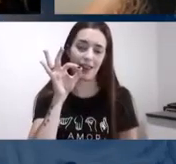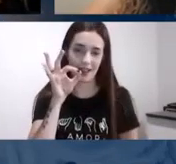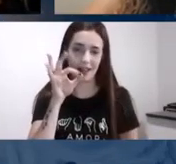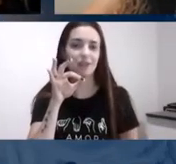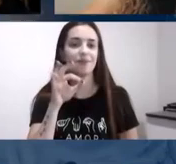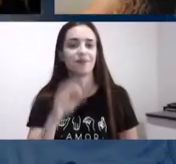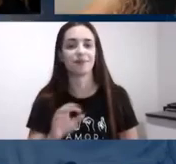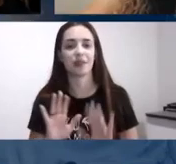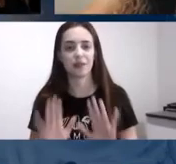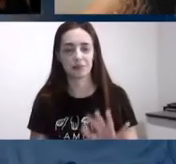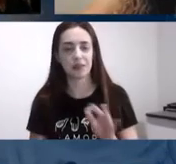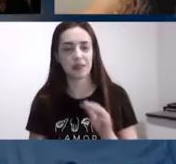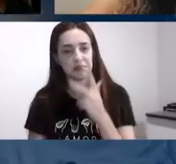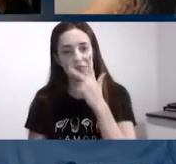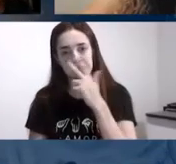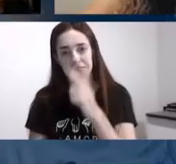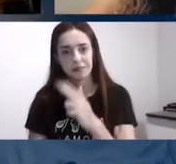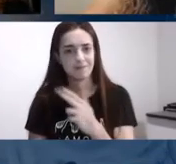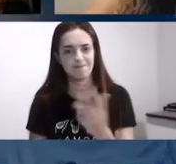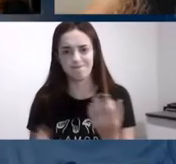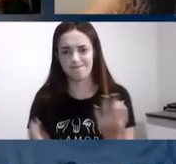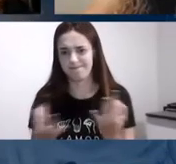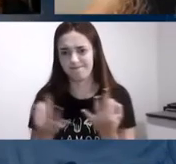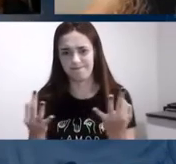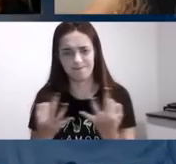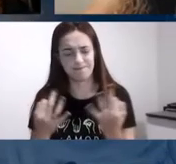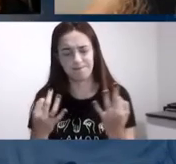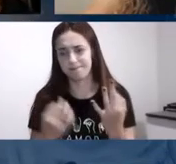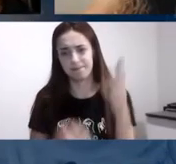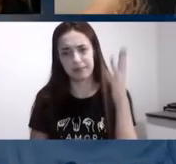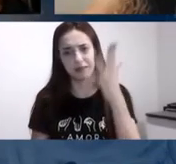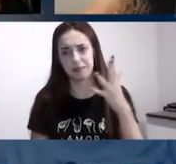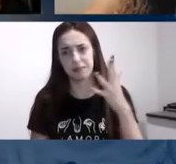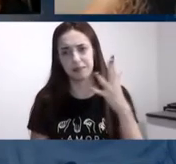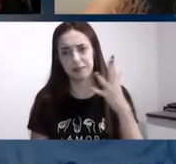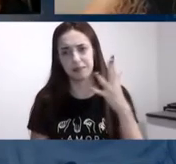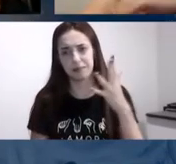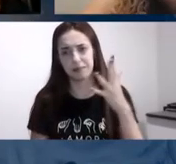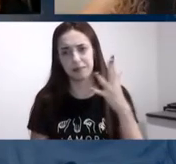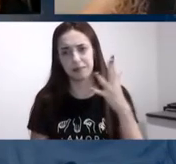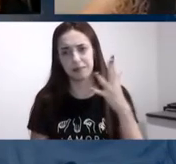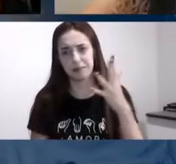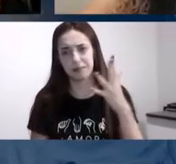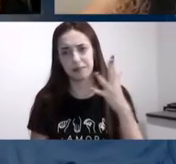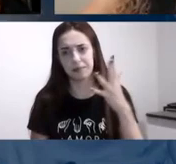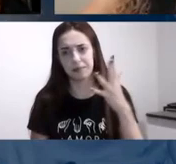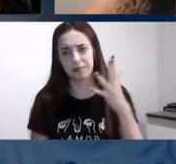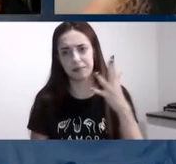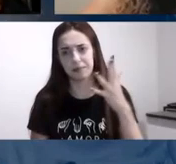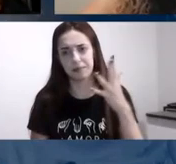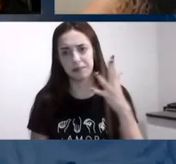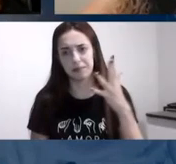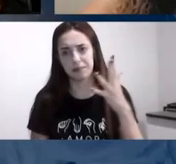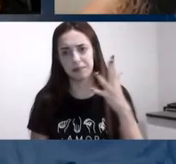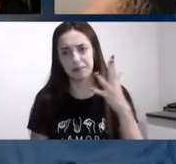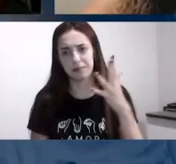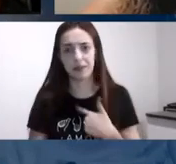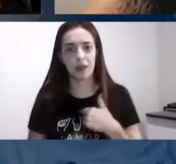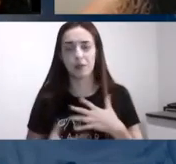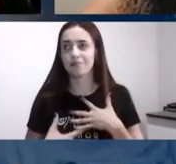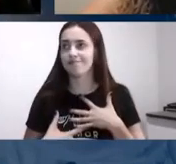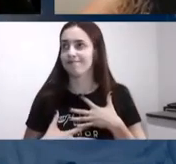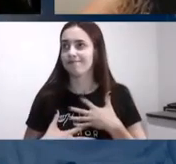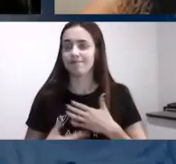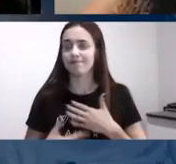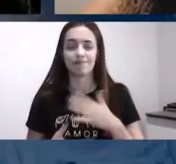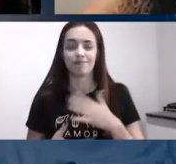que se a Roberta tem destacou algumas perguntas algumas coisas fique à vontade Roberta Marlon porque eu estou realmente encantado com